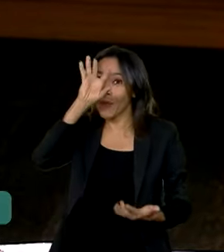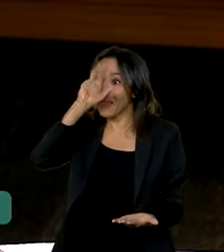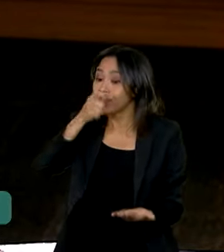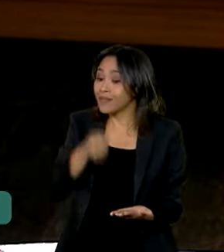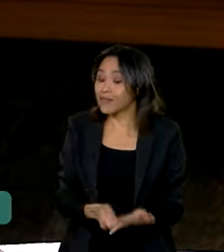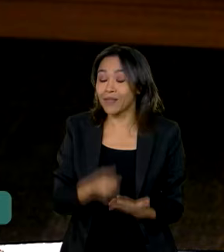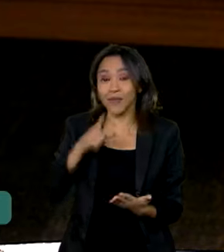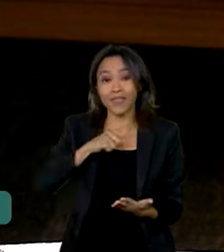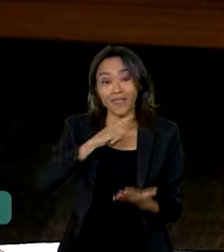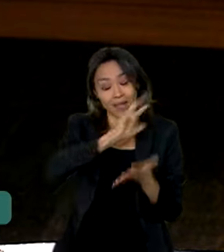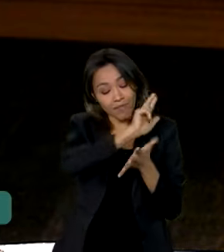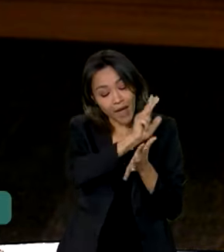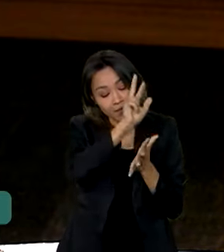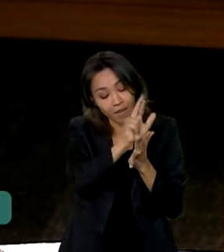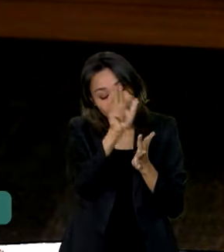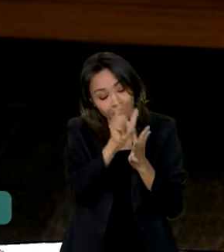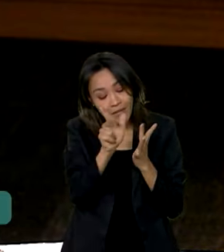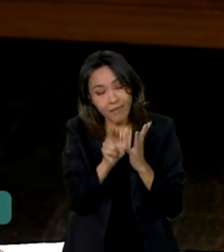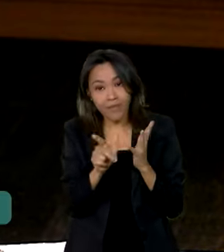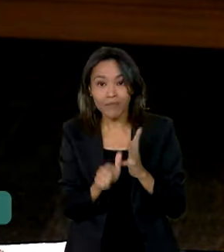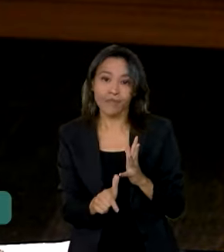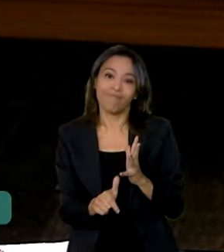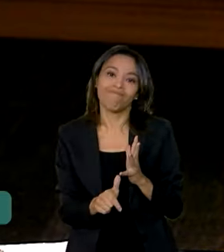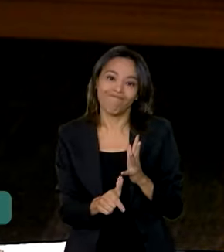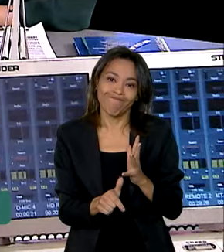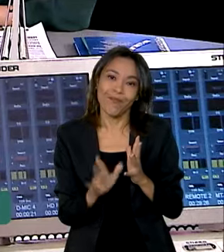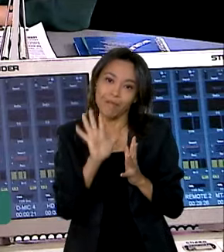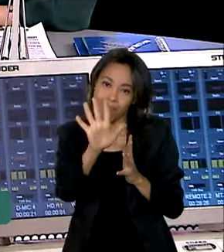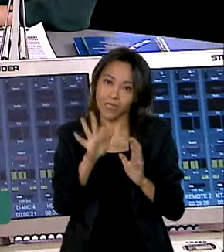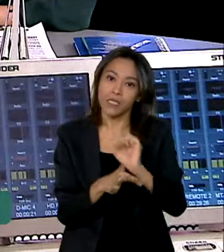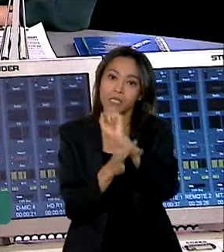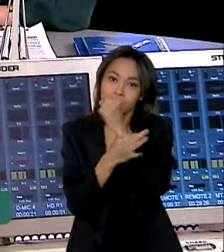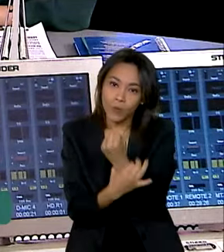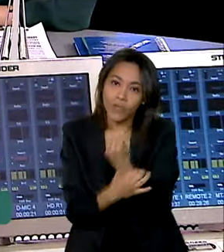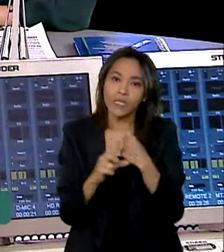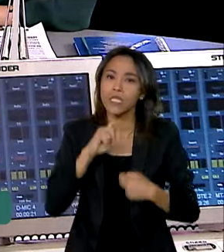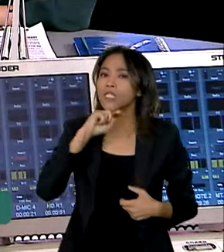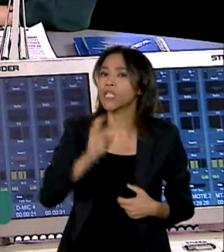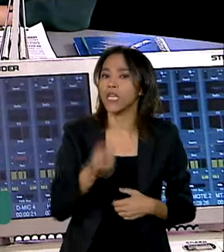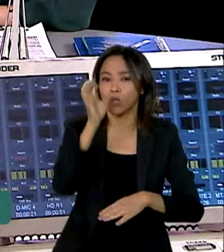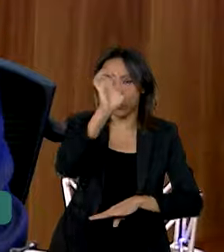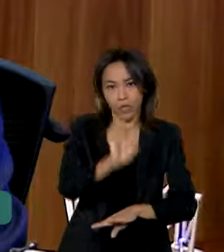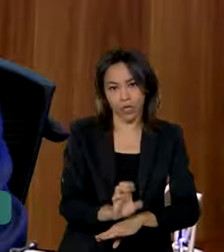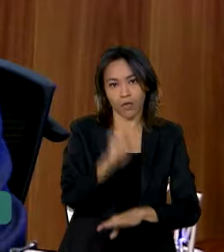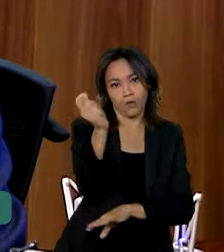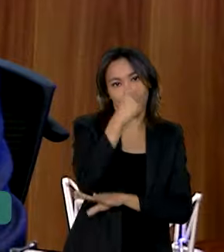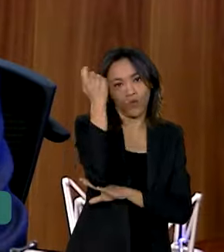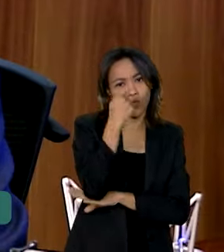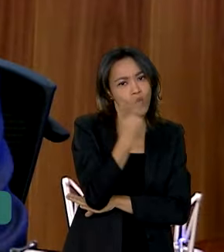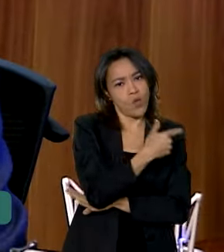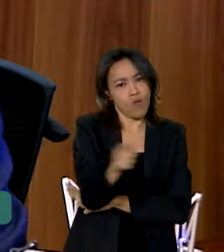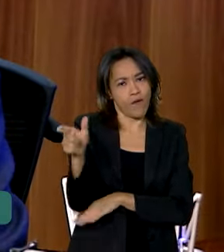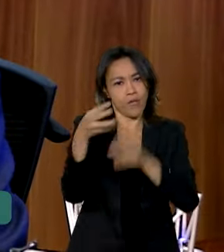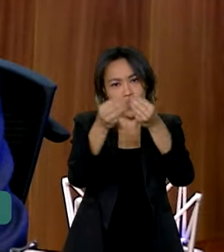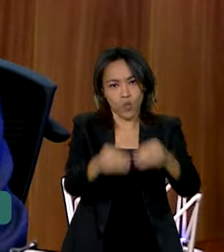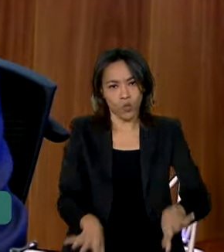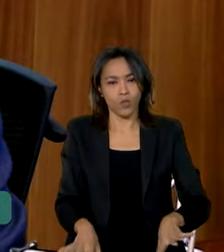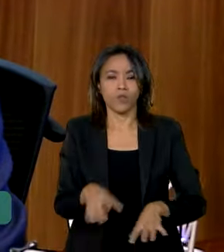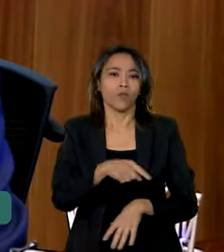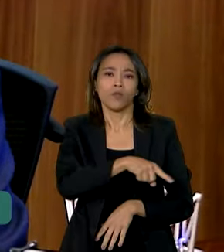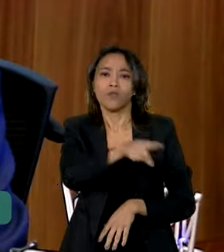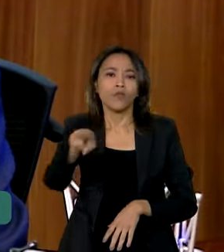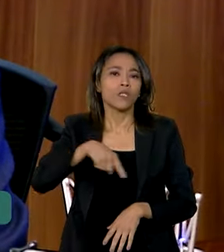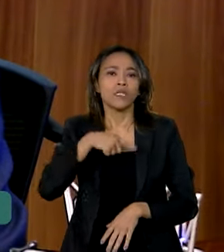aspectos. Mas a garantia é que ninguém no estado do Rio Grande do Sul será prejudicado, ninguém será impedido